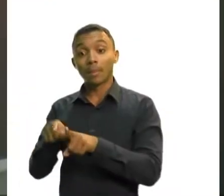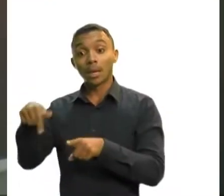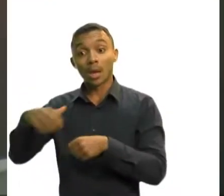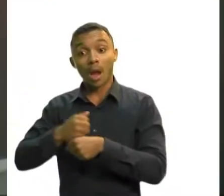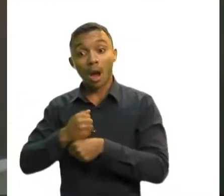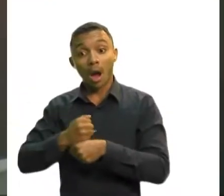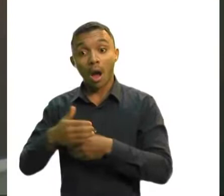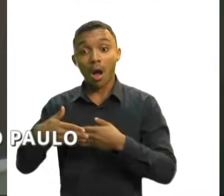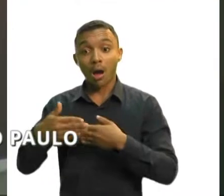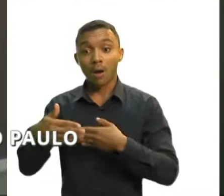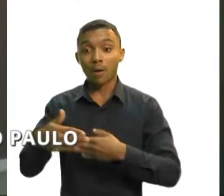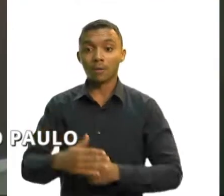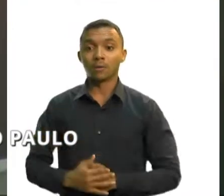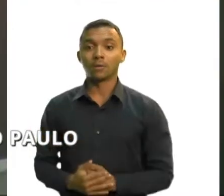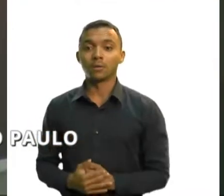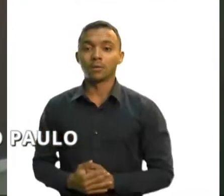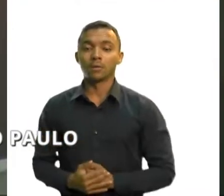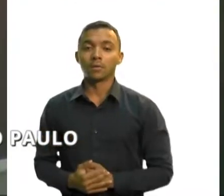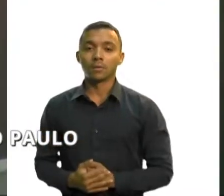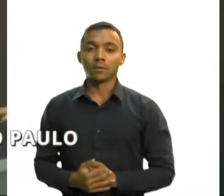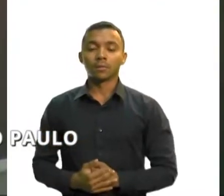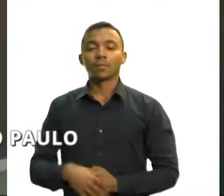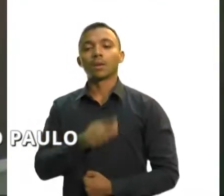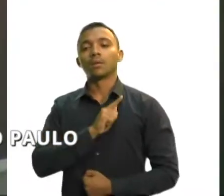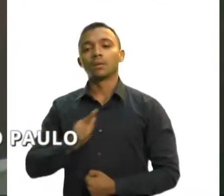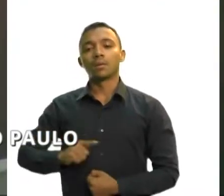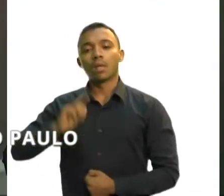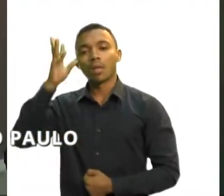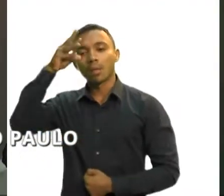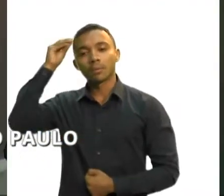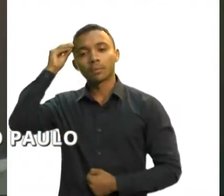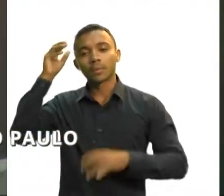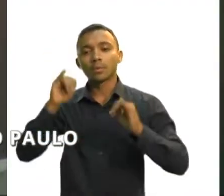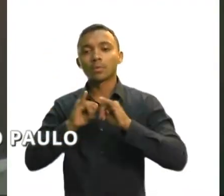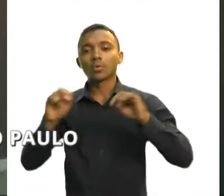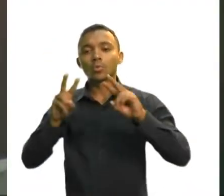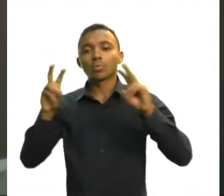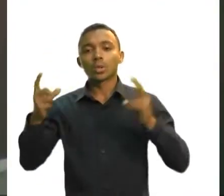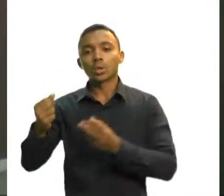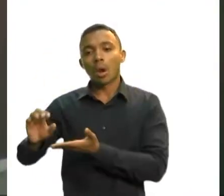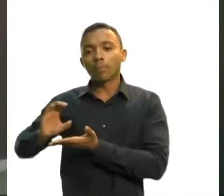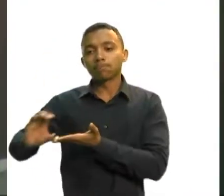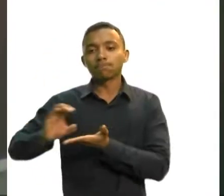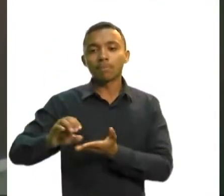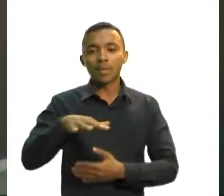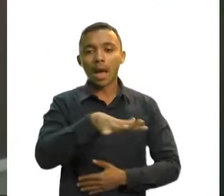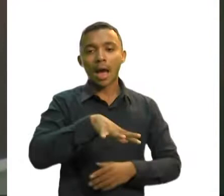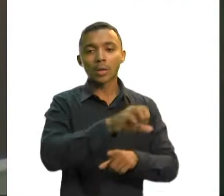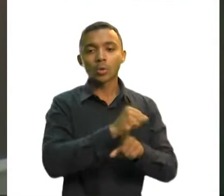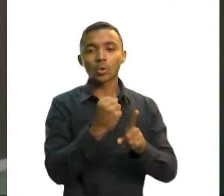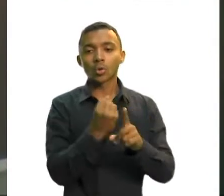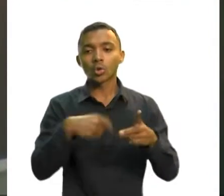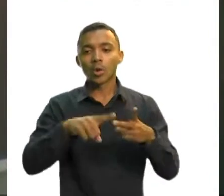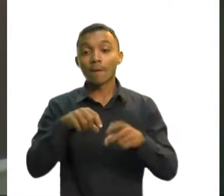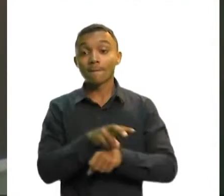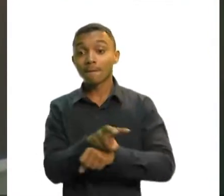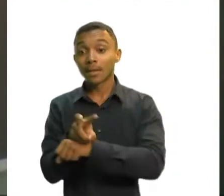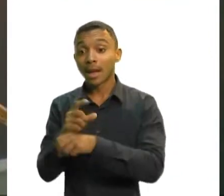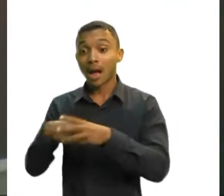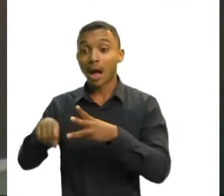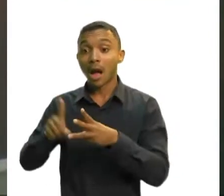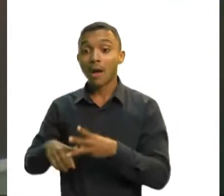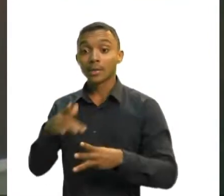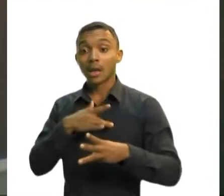O governador ocupou a tribuna para apresentar os investimentos nas áreas social, fiscal, da saúde, educação,